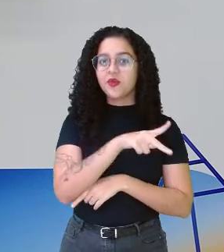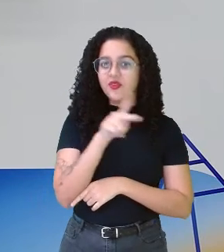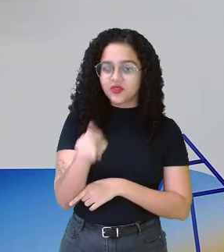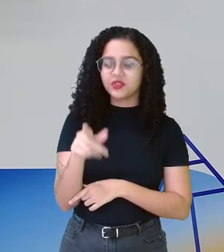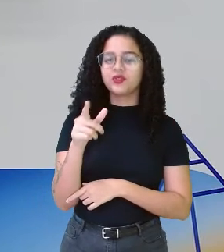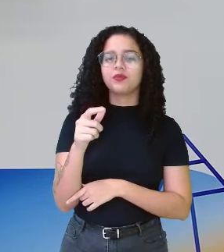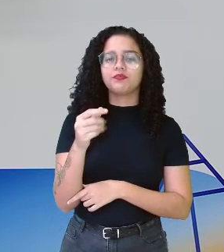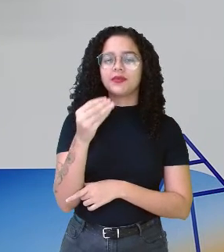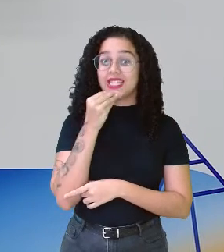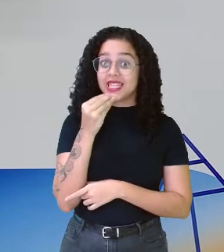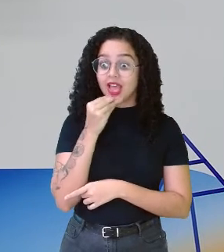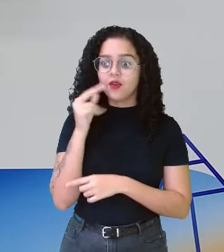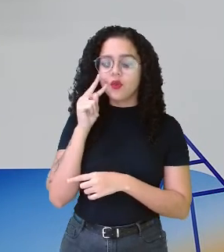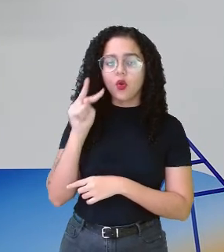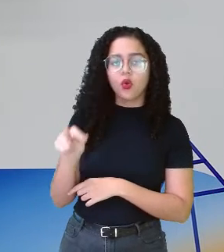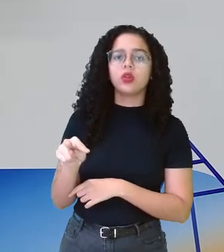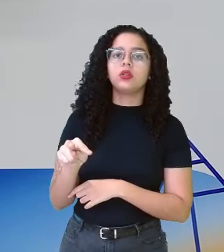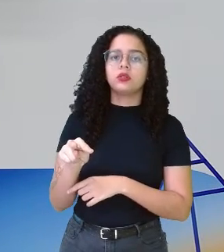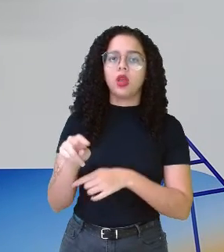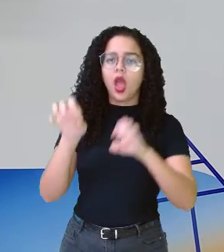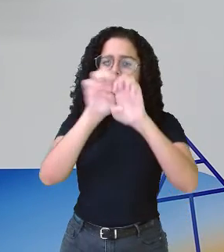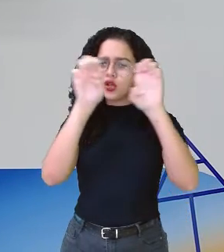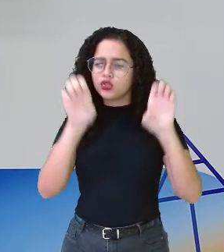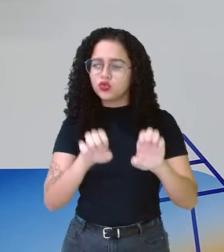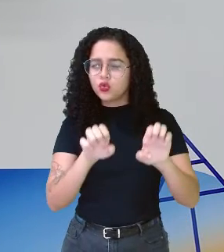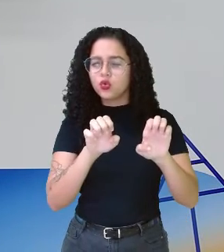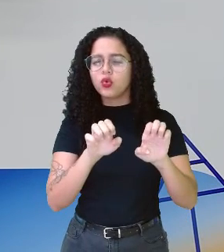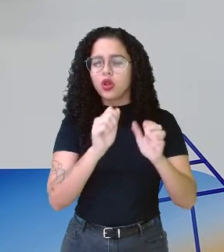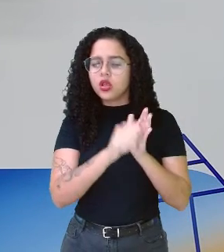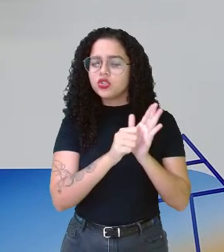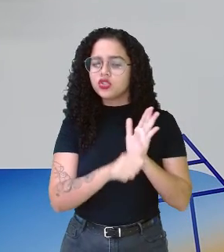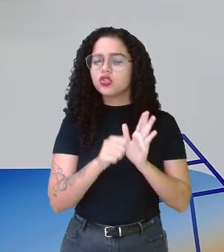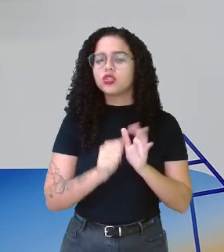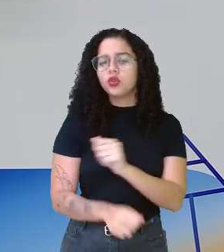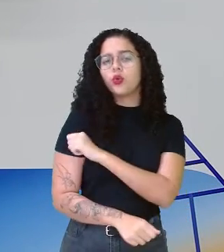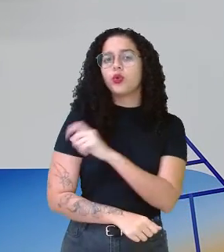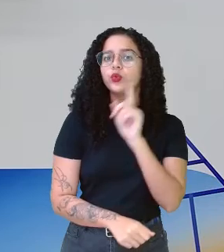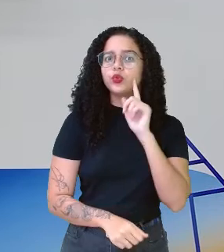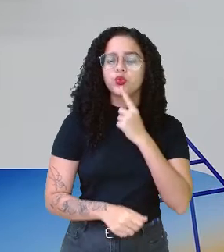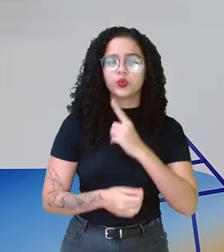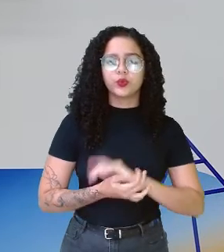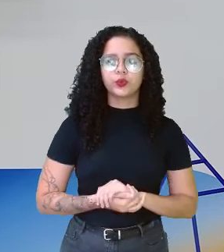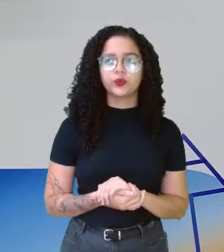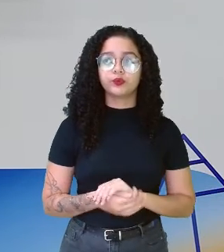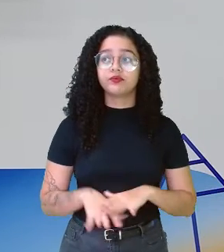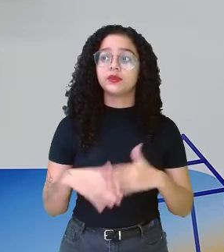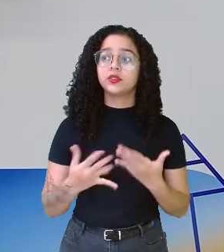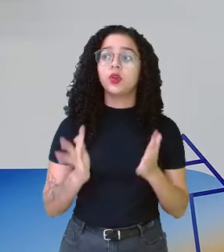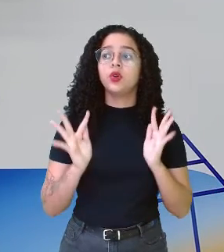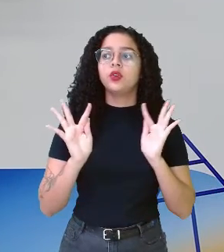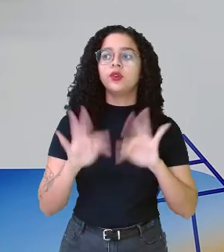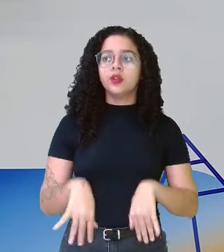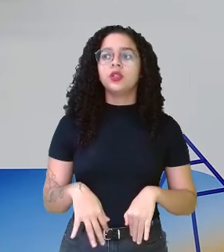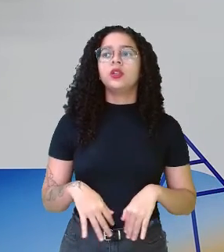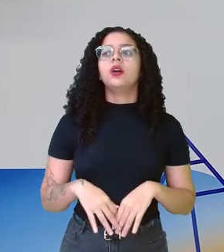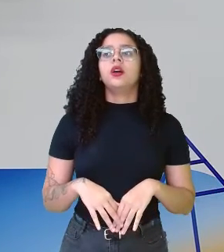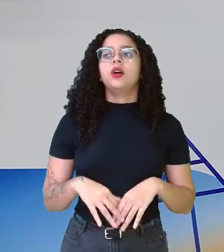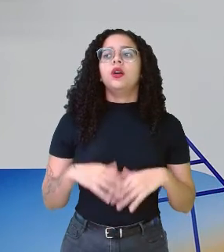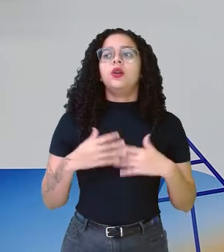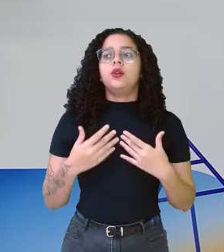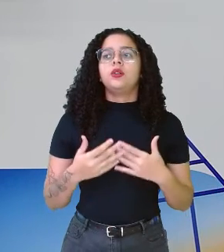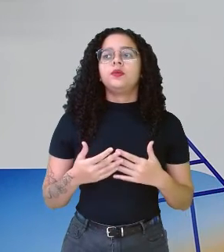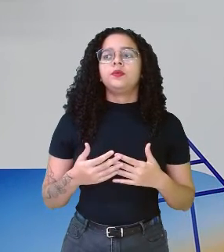olhar para a estrutura escrita desse estudante surdo. E, finalmente, os